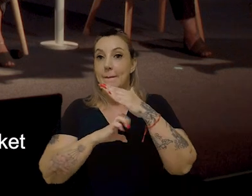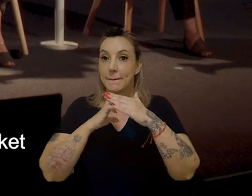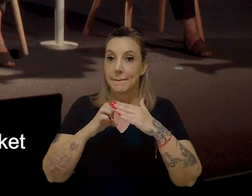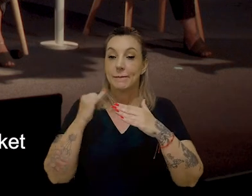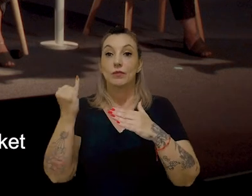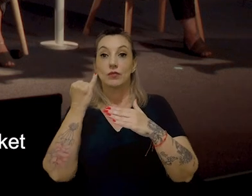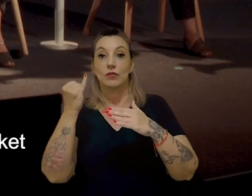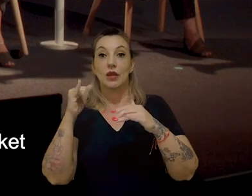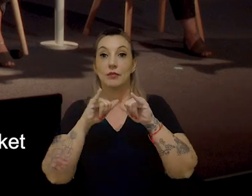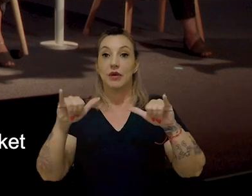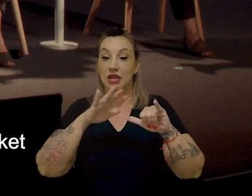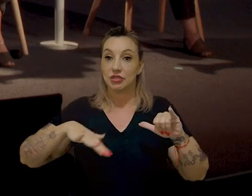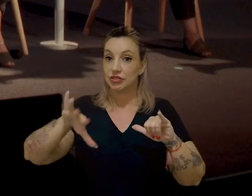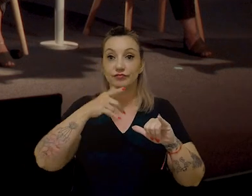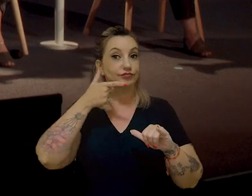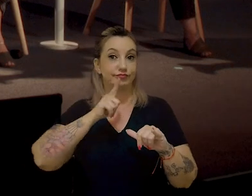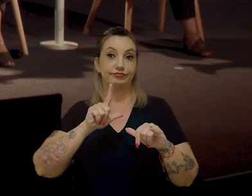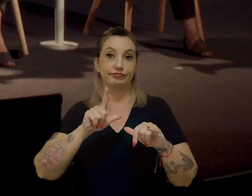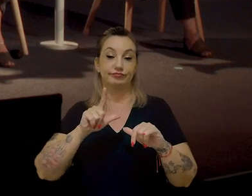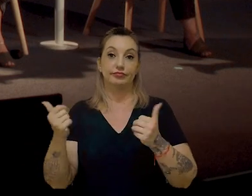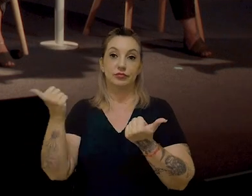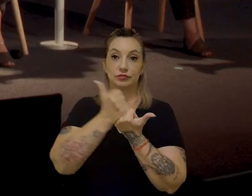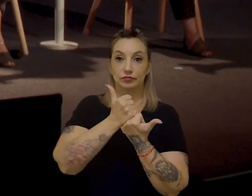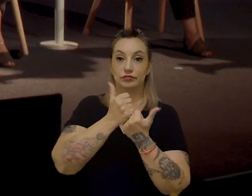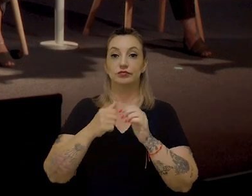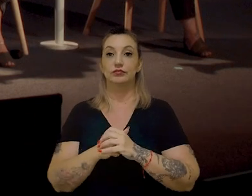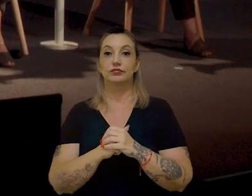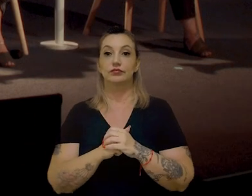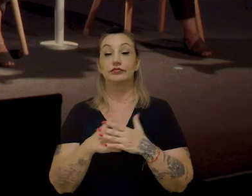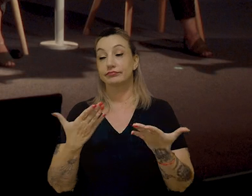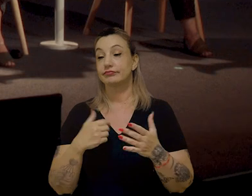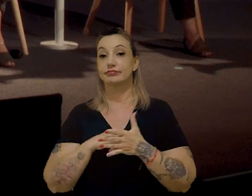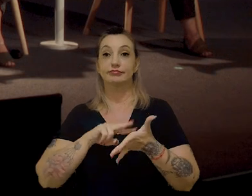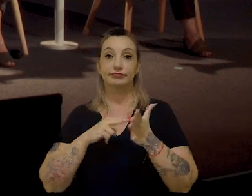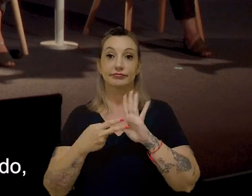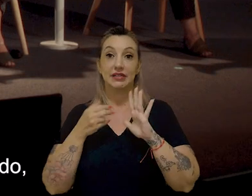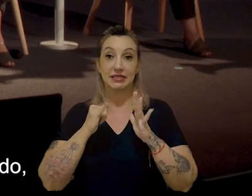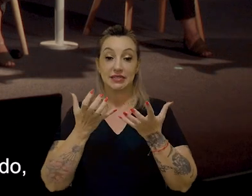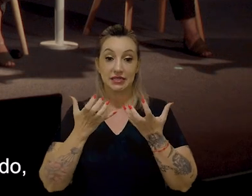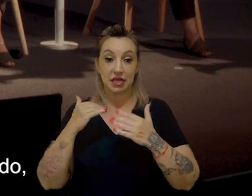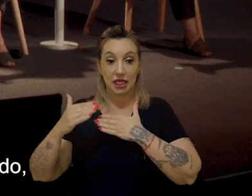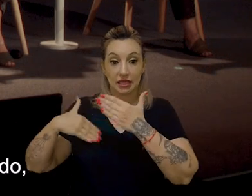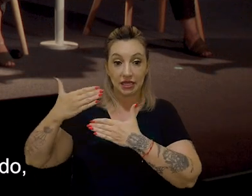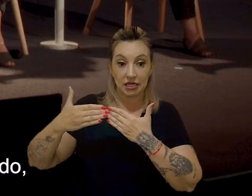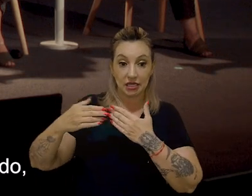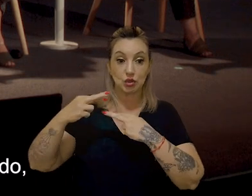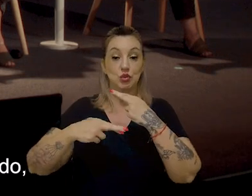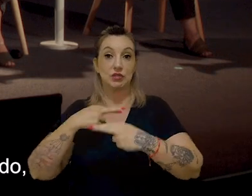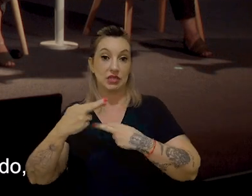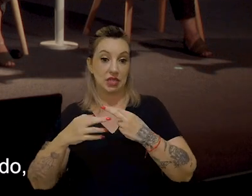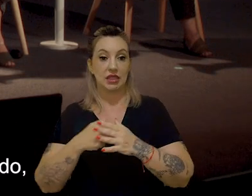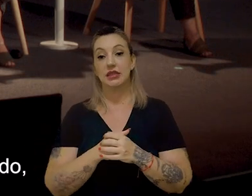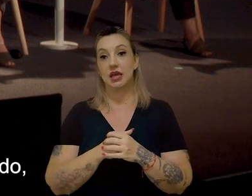de mercado, o market share, isso não é recuperável. Então, no final das contas, se a gente quer deixar um legado sustentável